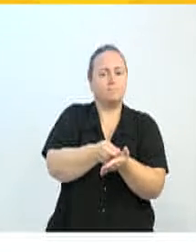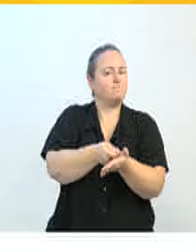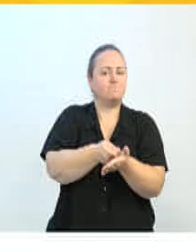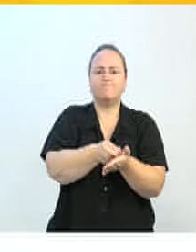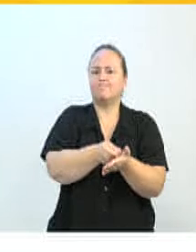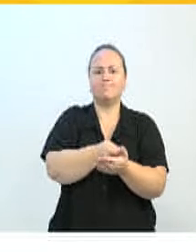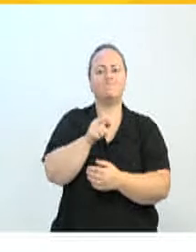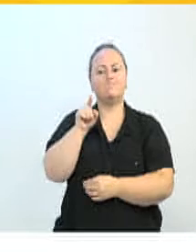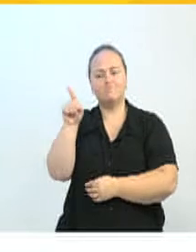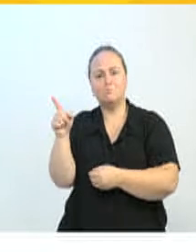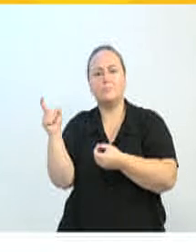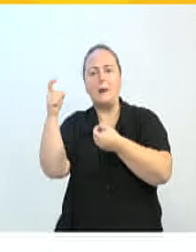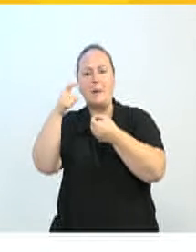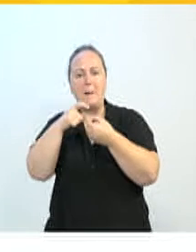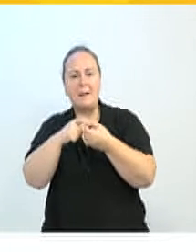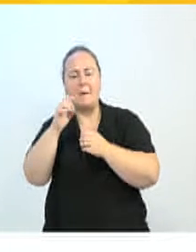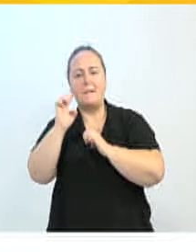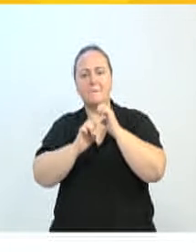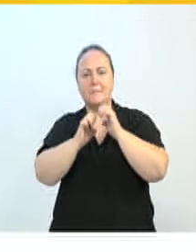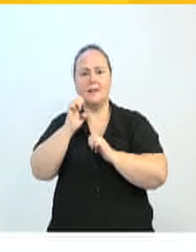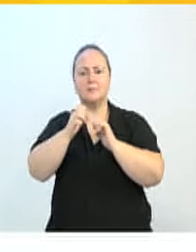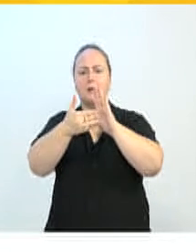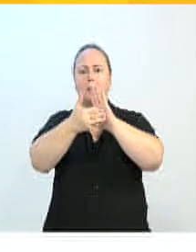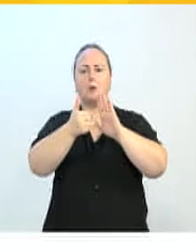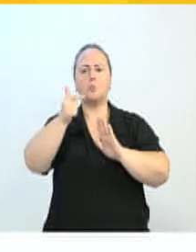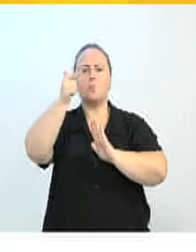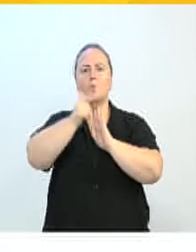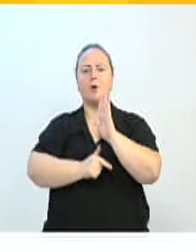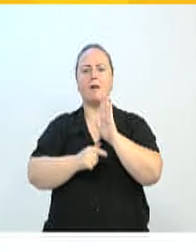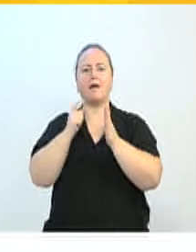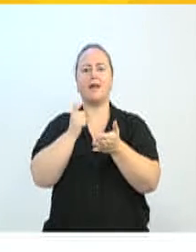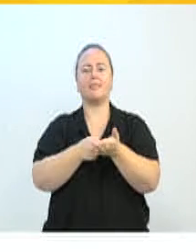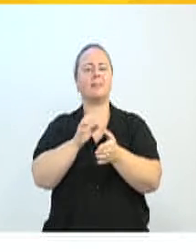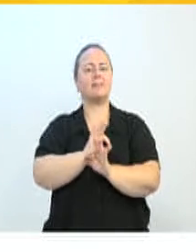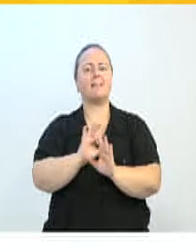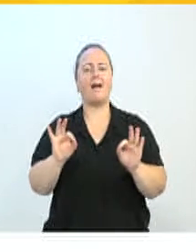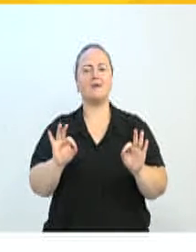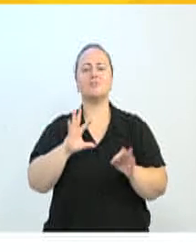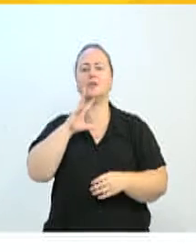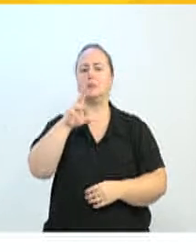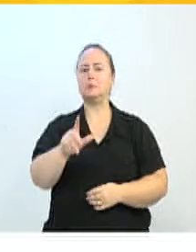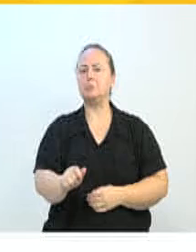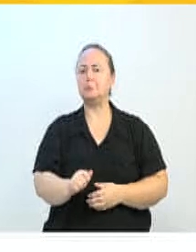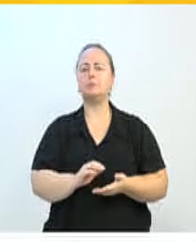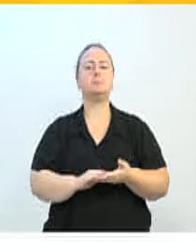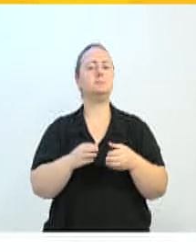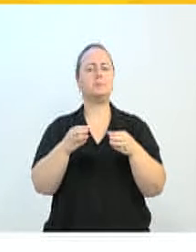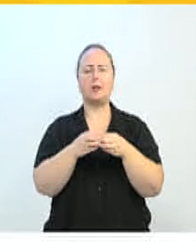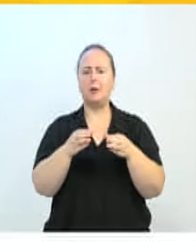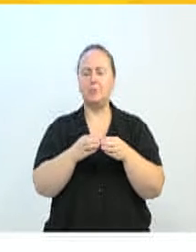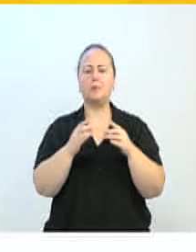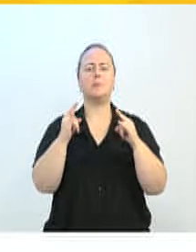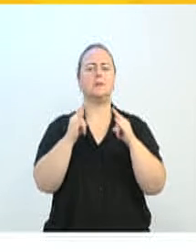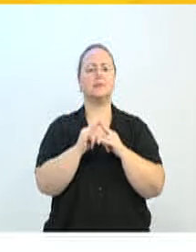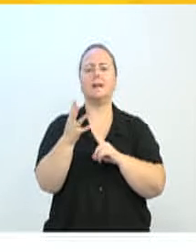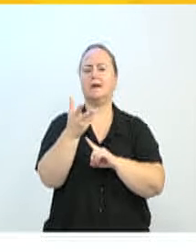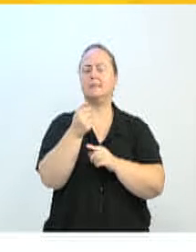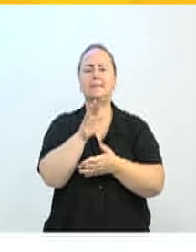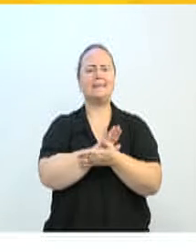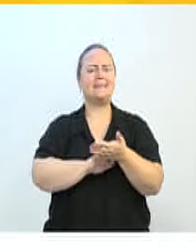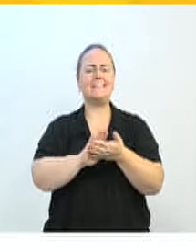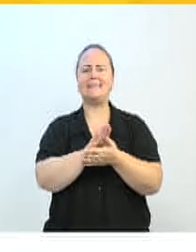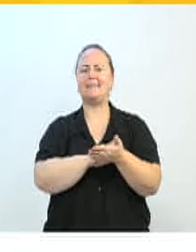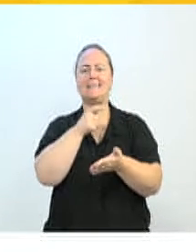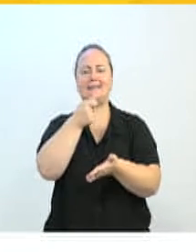empresas parceiras, o prefeito isentou a taxa de todas as entidades, de todos os clubes de mães e todos os artesãos. Então, eles não